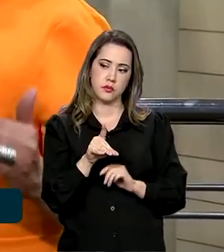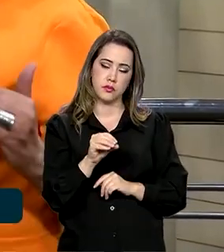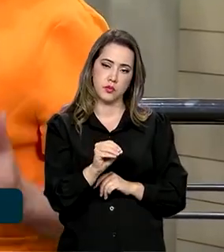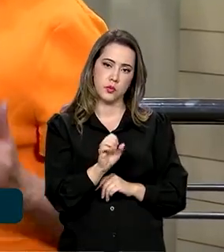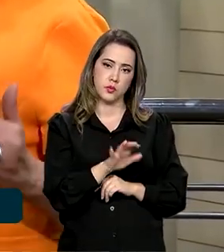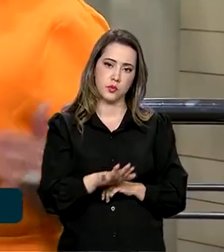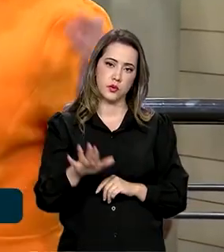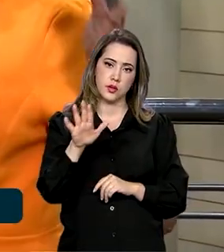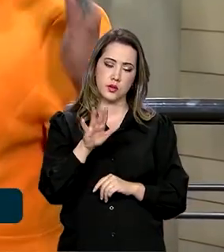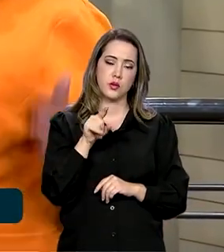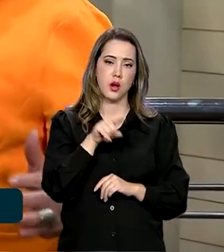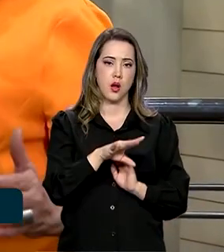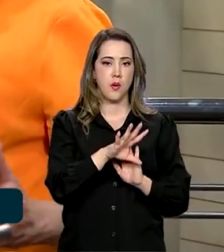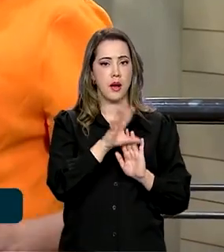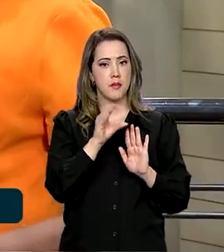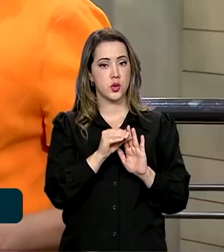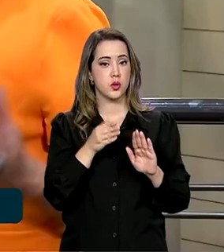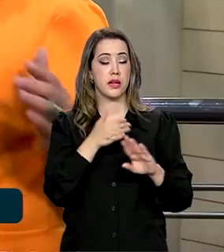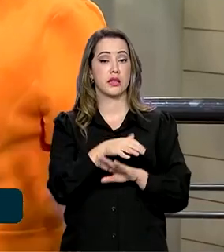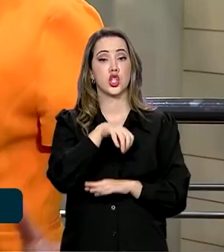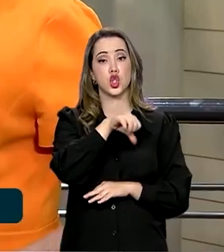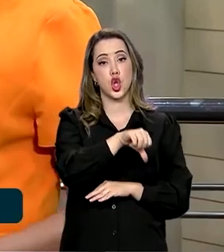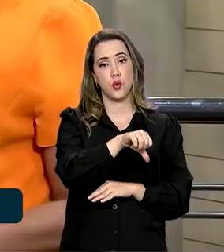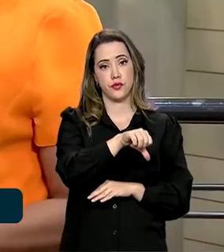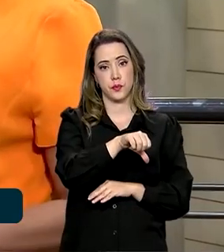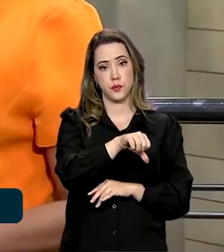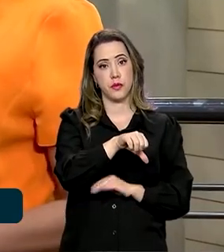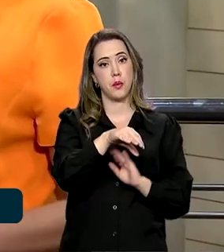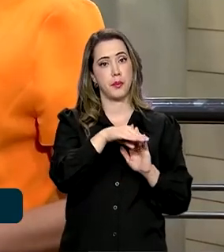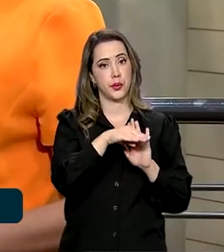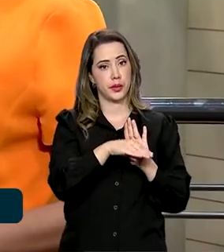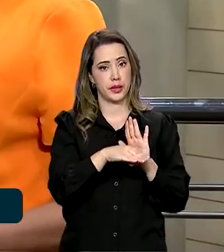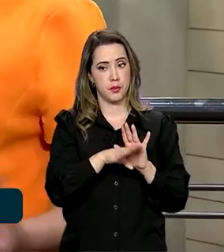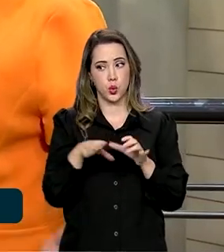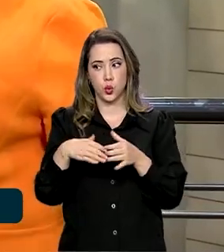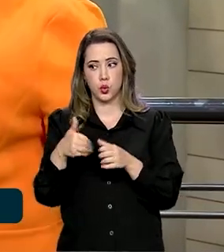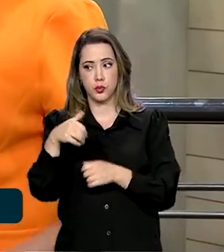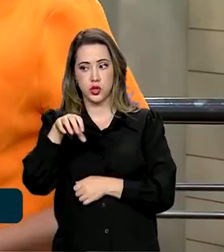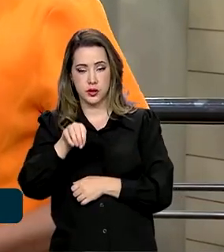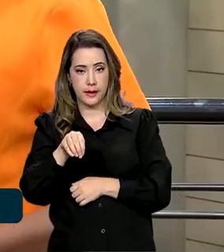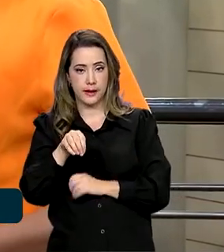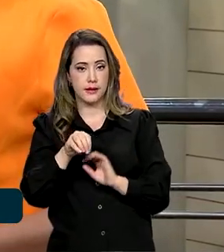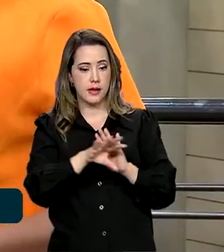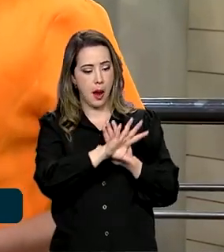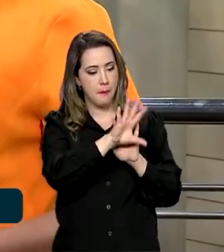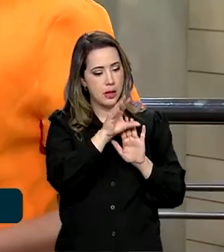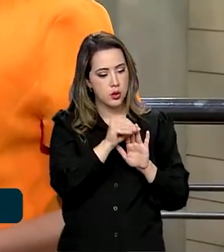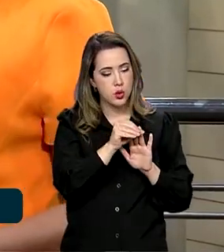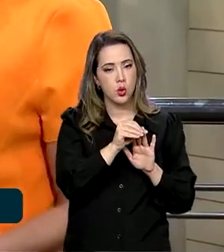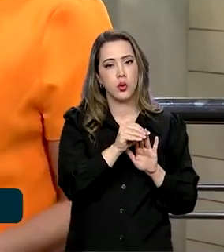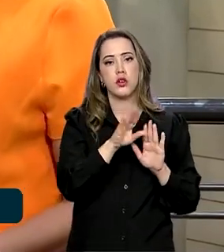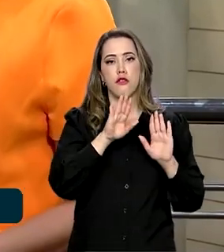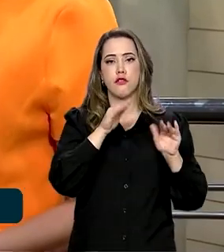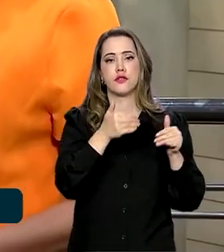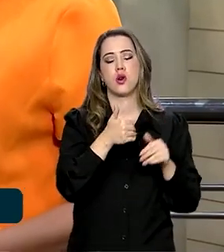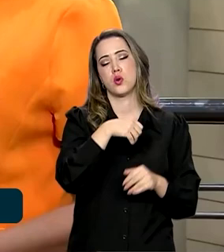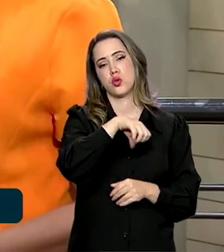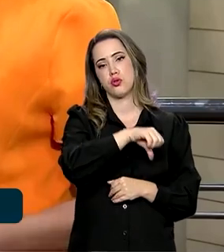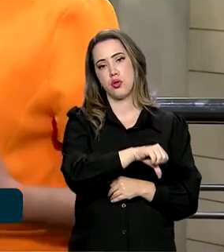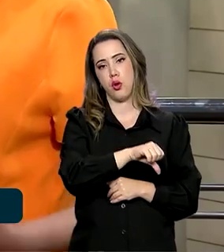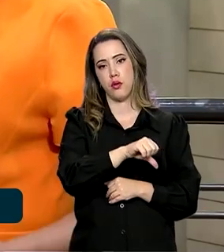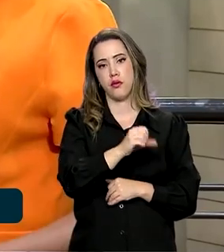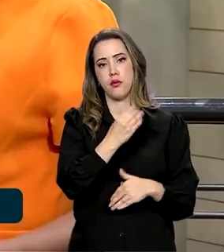10, a Amazônia entra em 9. Por isso que dá esse montante de volume e que demonstra